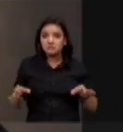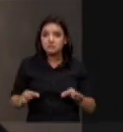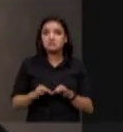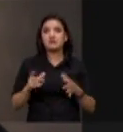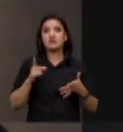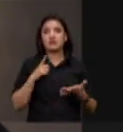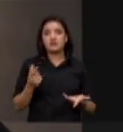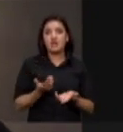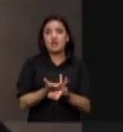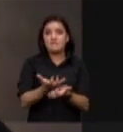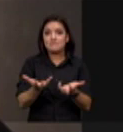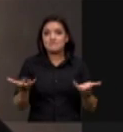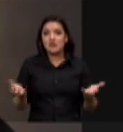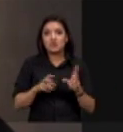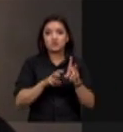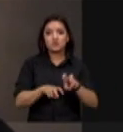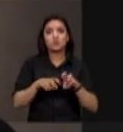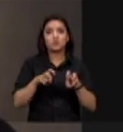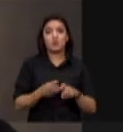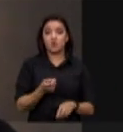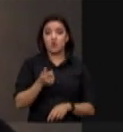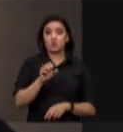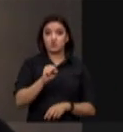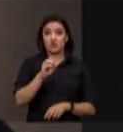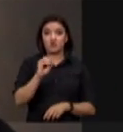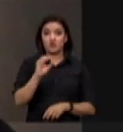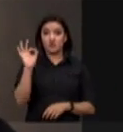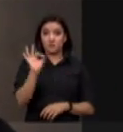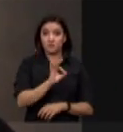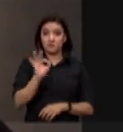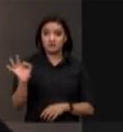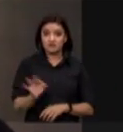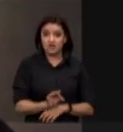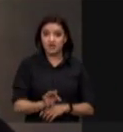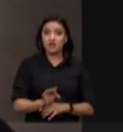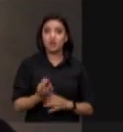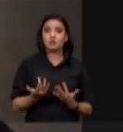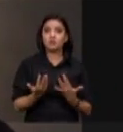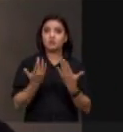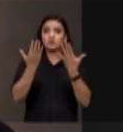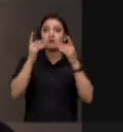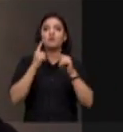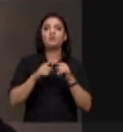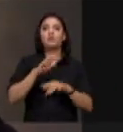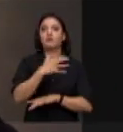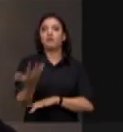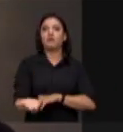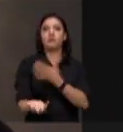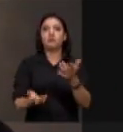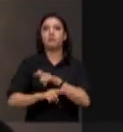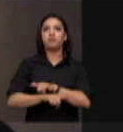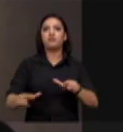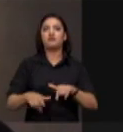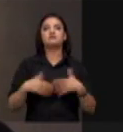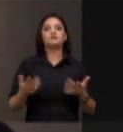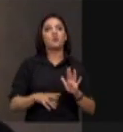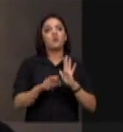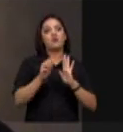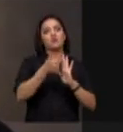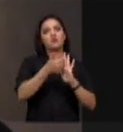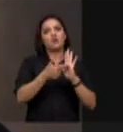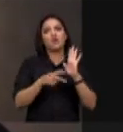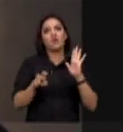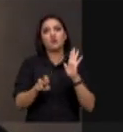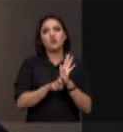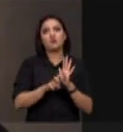hectares de agricultura. Quase 80% das nossas emissões estão no desmatamento, e isso nos coloca na quinta posição em emissões no mundo.